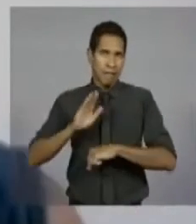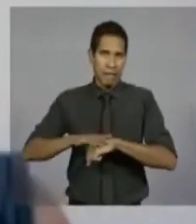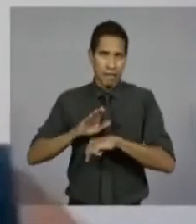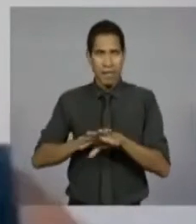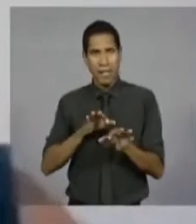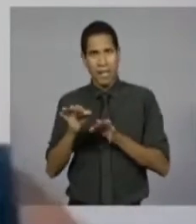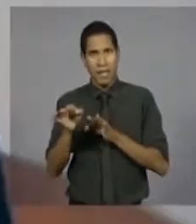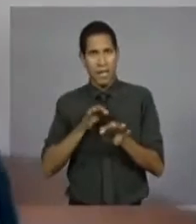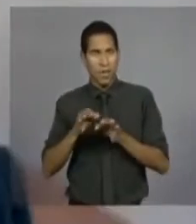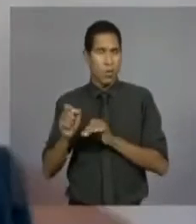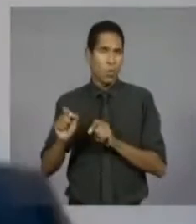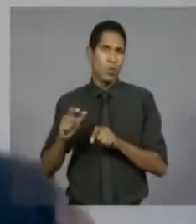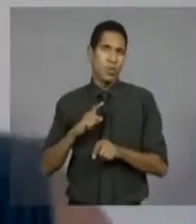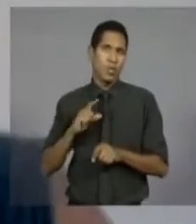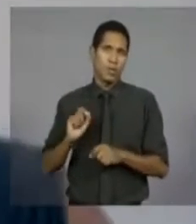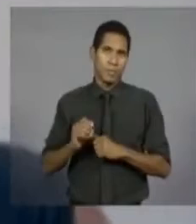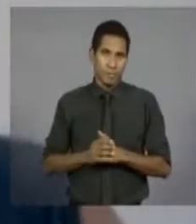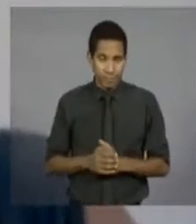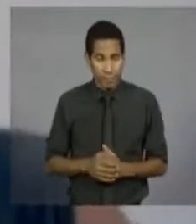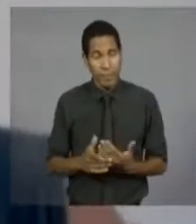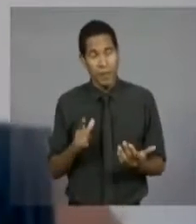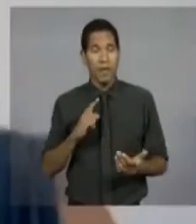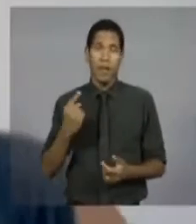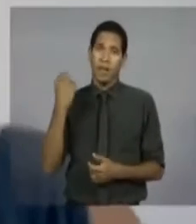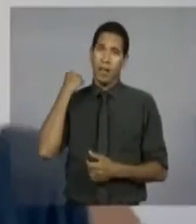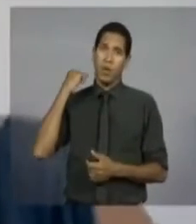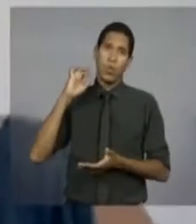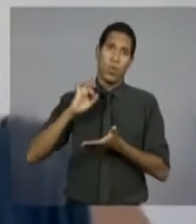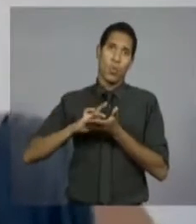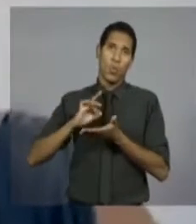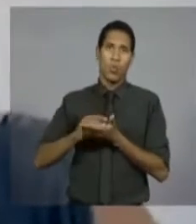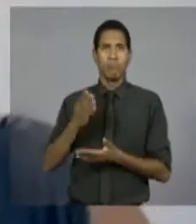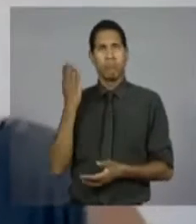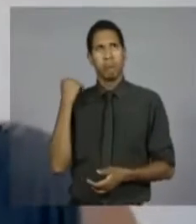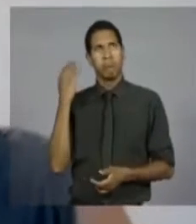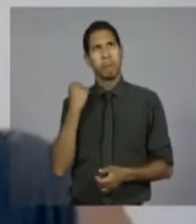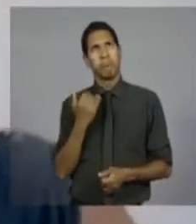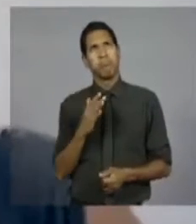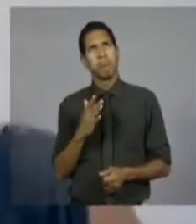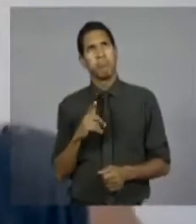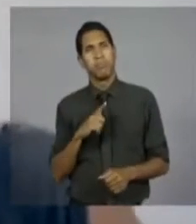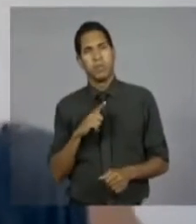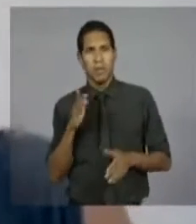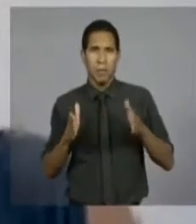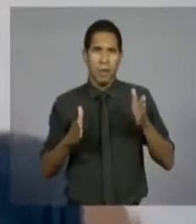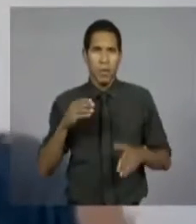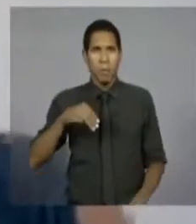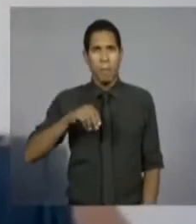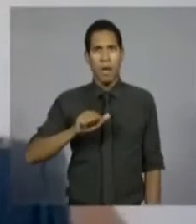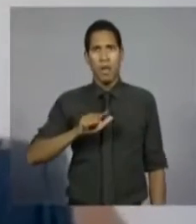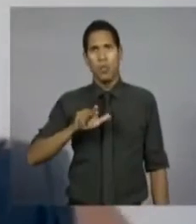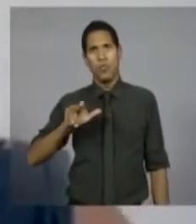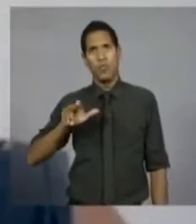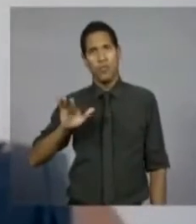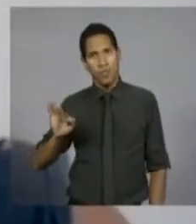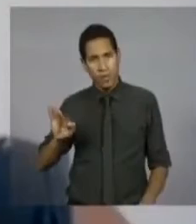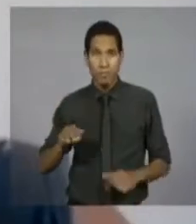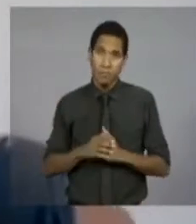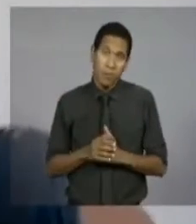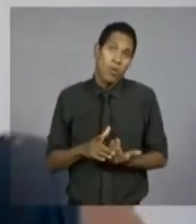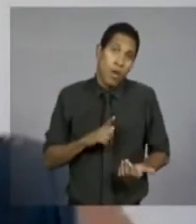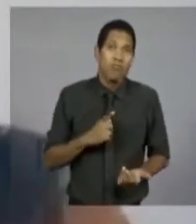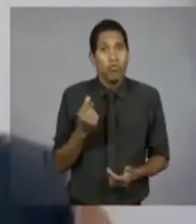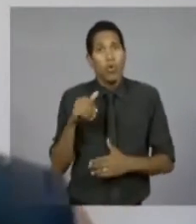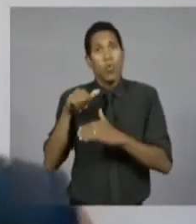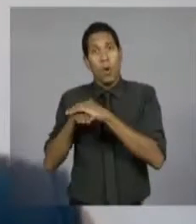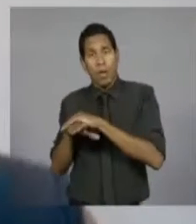novas previstas lá na Operação Urbana Original, que data dos tempos do governo maluco. E aí, não adianta ter o dinheiro na conta